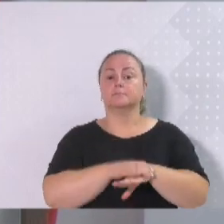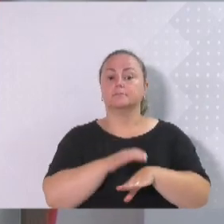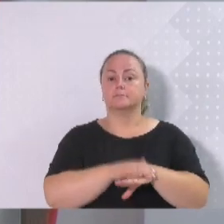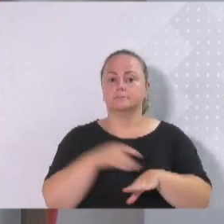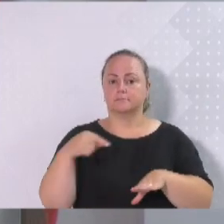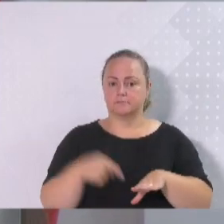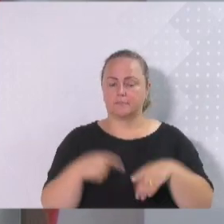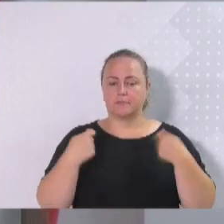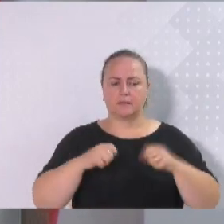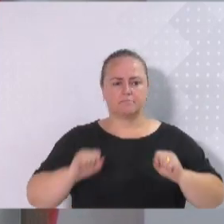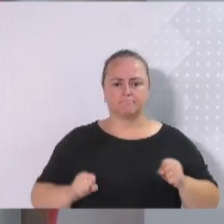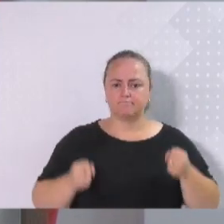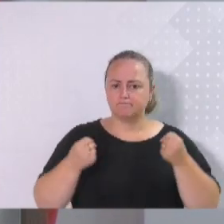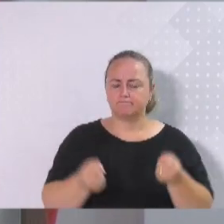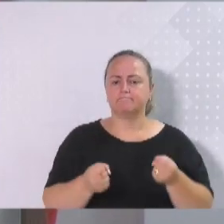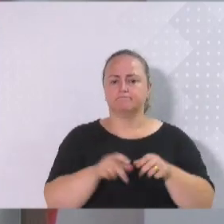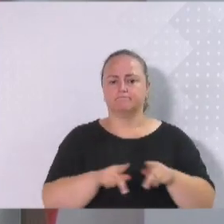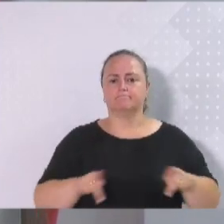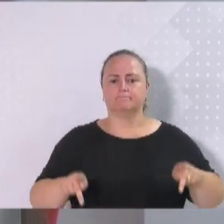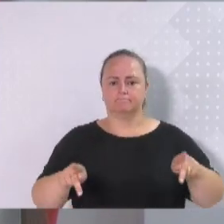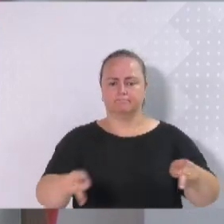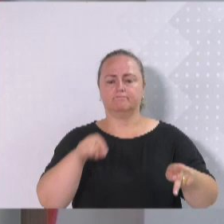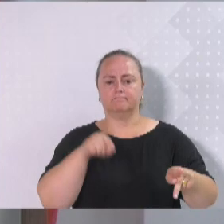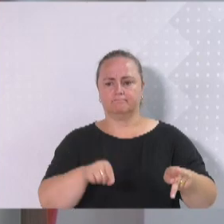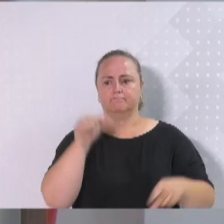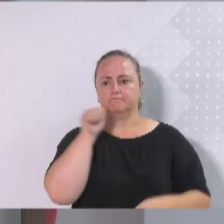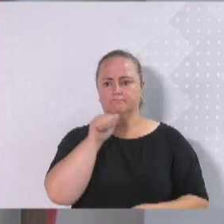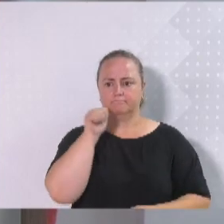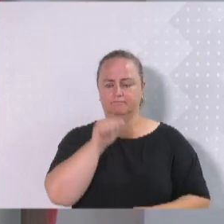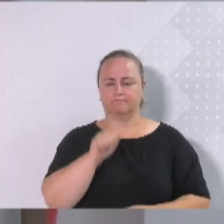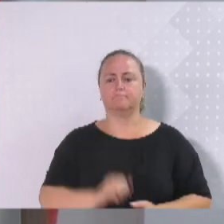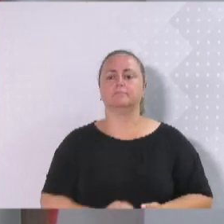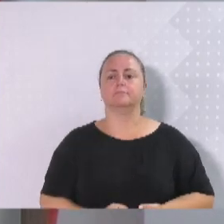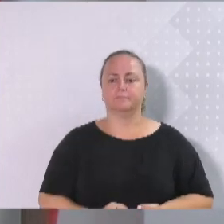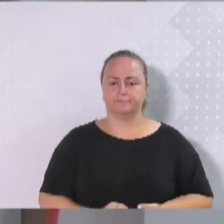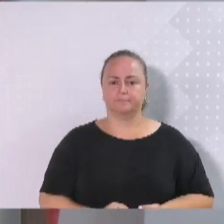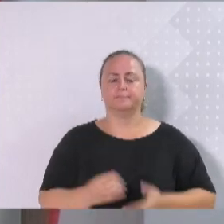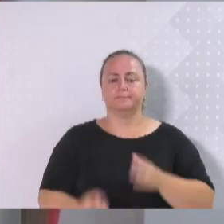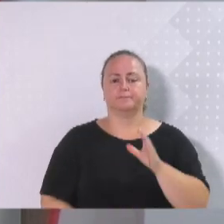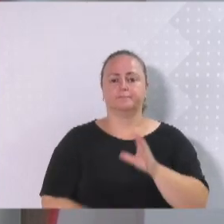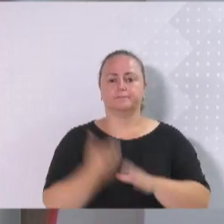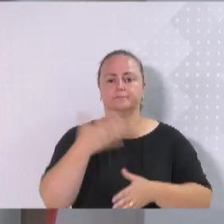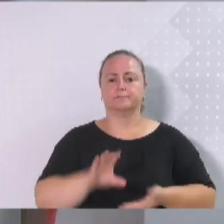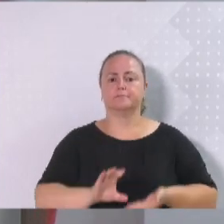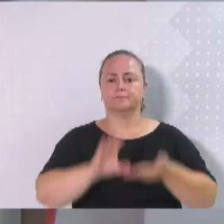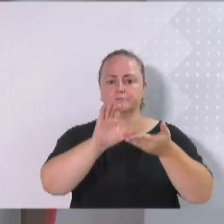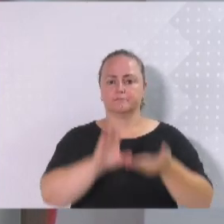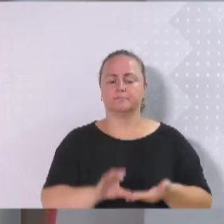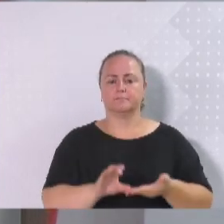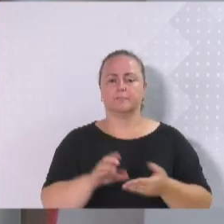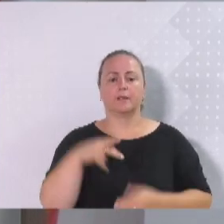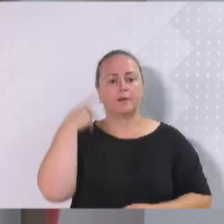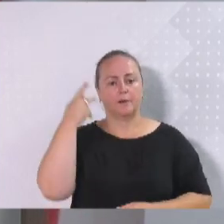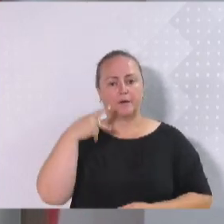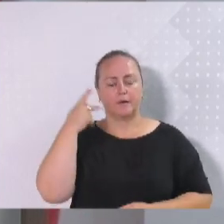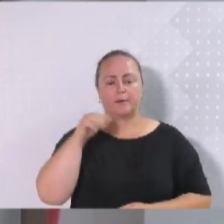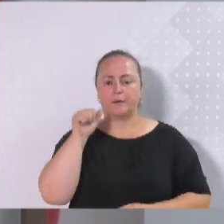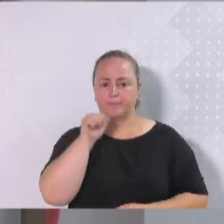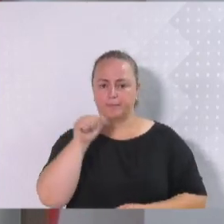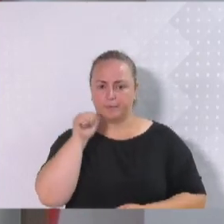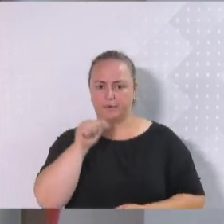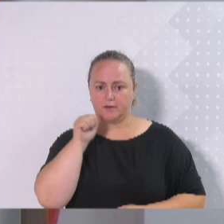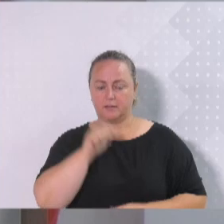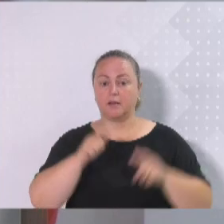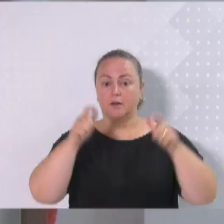fortalecer a Procuradoria das Mulheres e criar o Conselho Municipal de Política para as Mulheres. Precisamos que esses espaços sejam